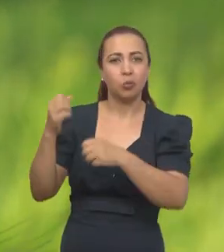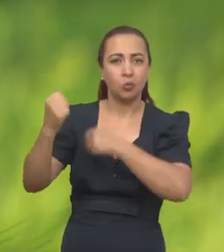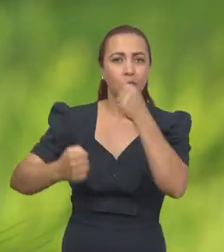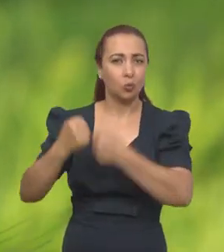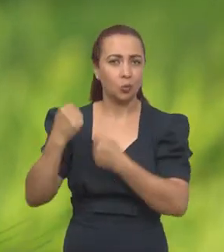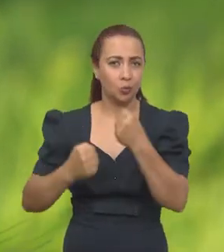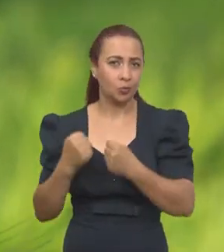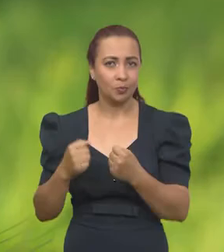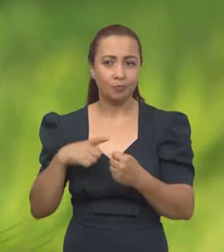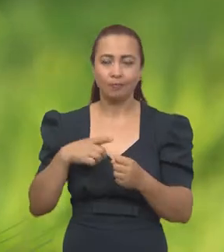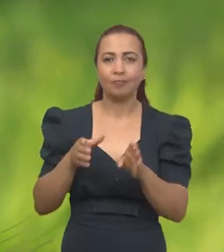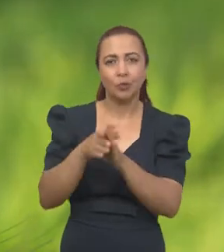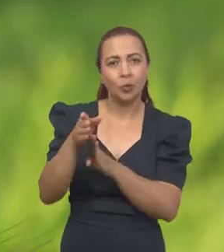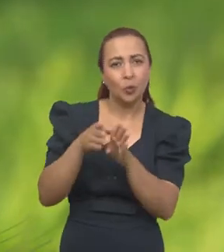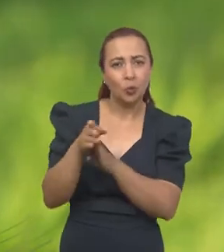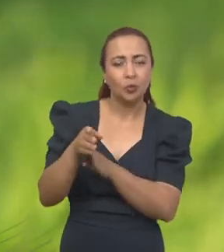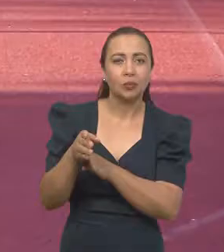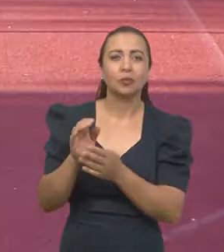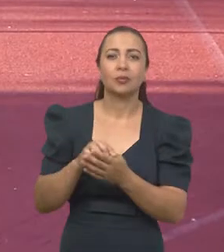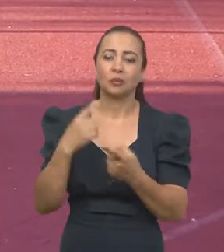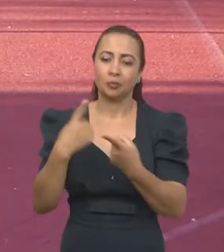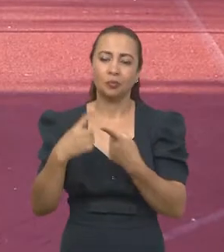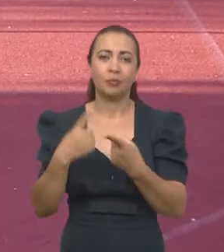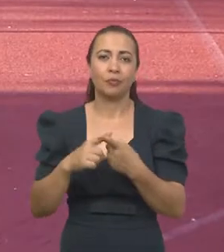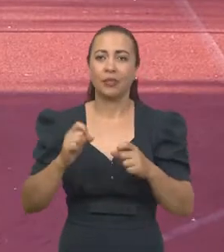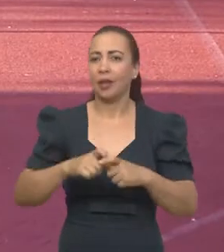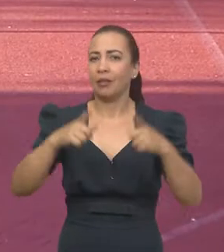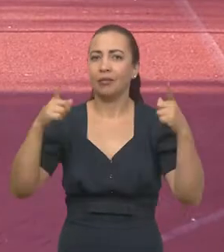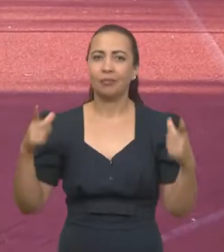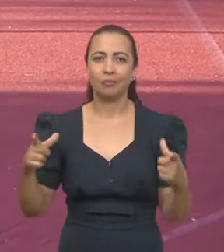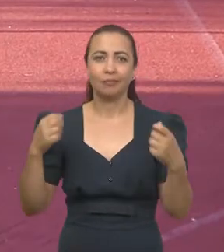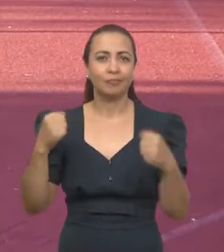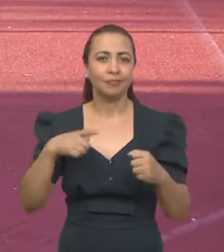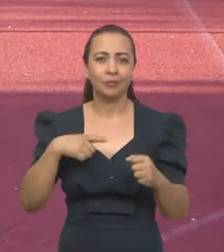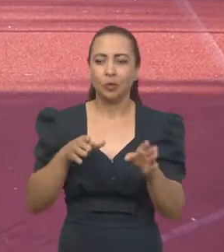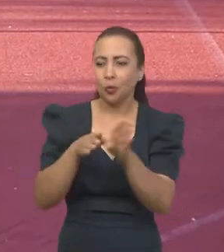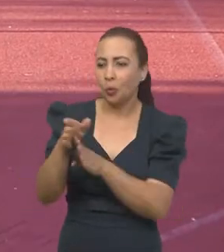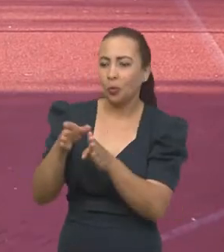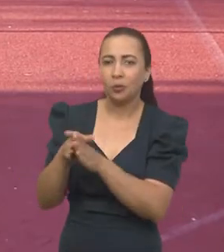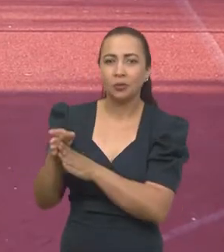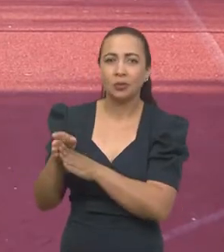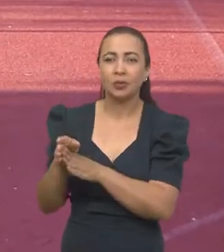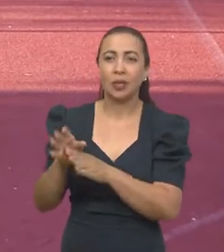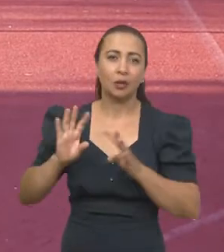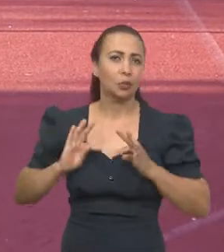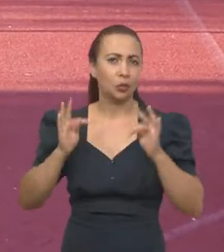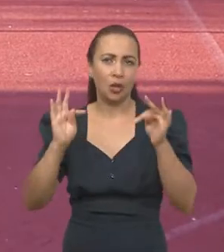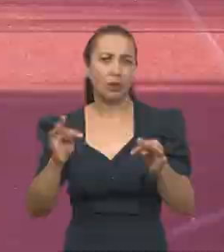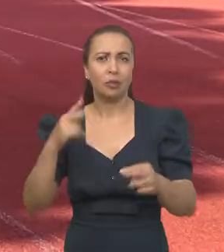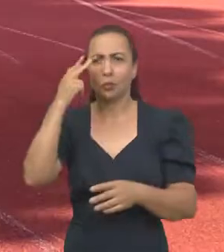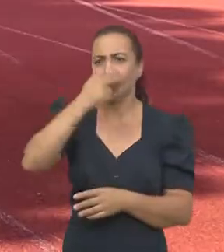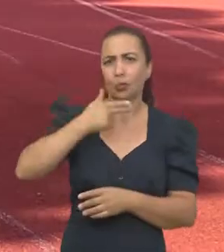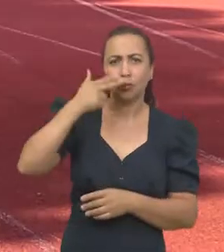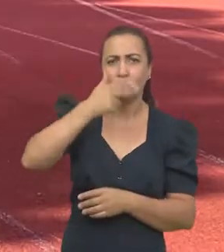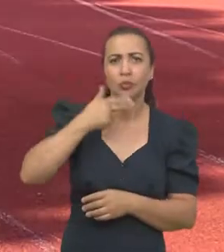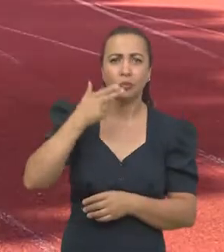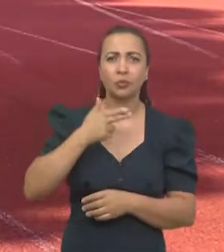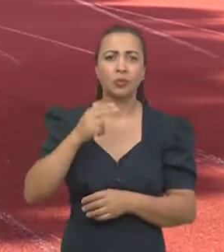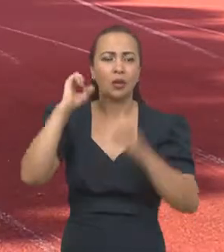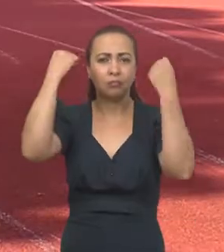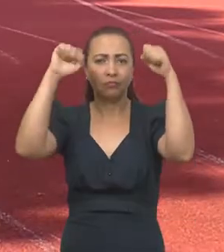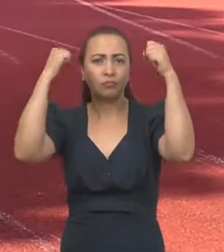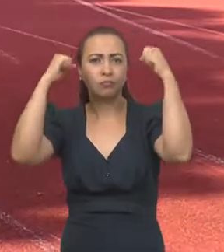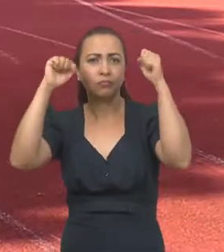Ou seja, é você ter a orientação. Porque é amplo, né, você tem que ter uma orientação, tanto da parte nutricional, quanto uma